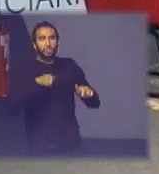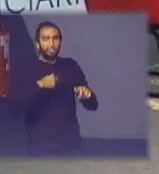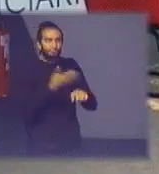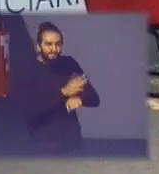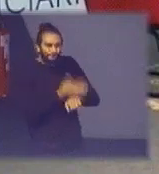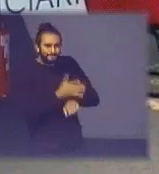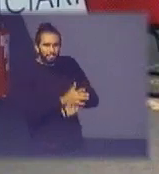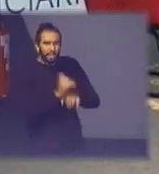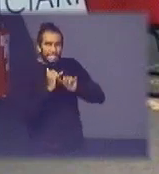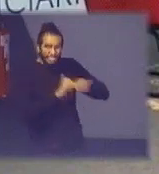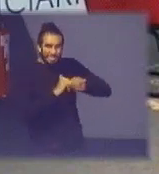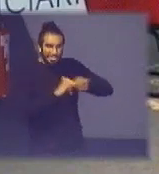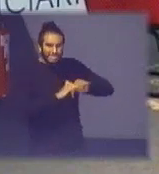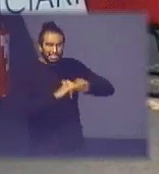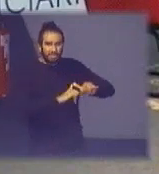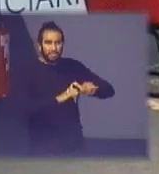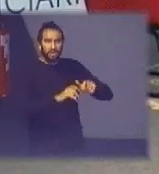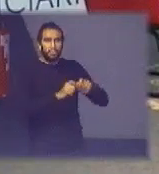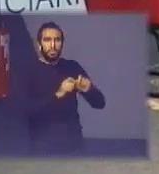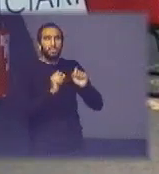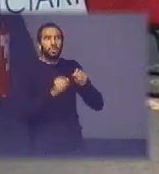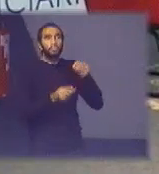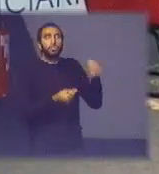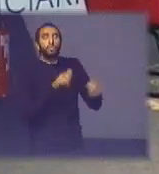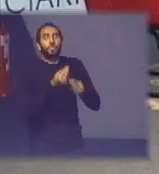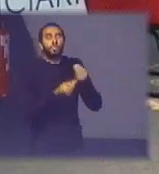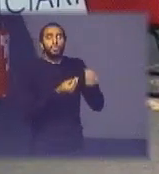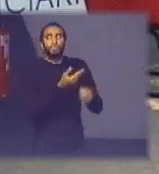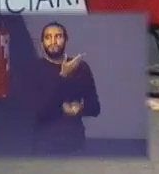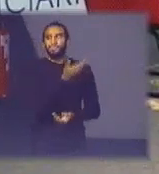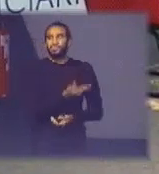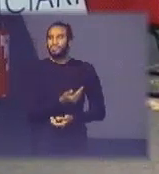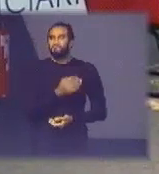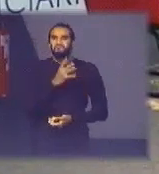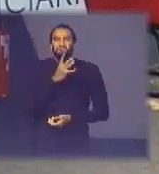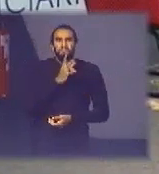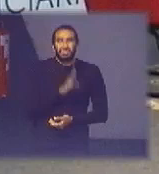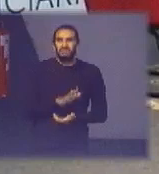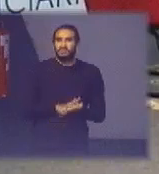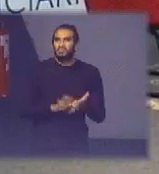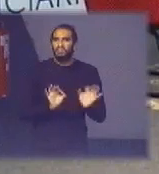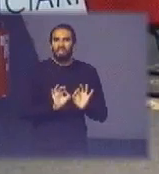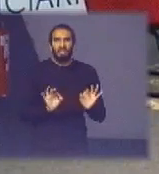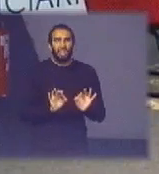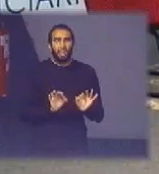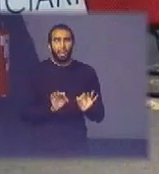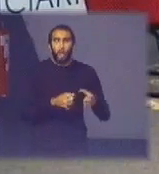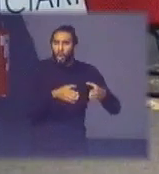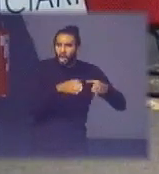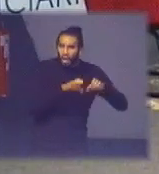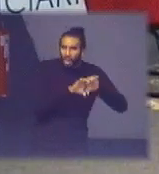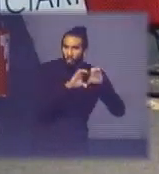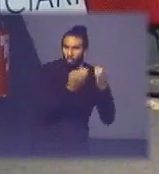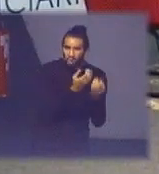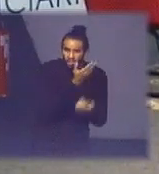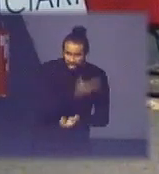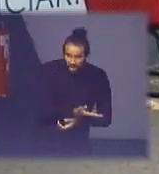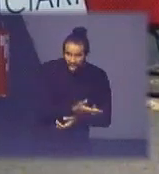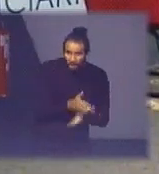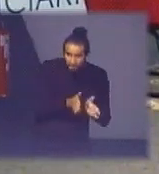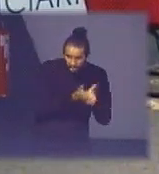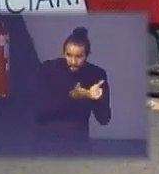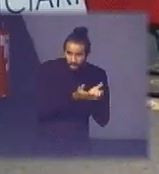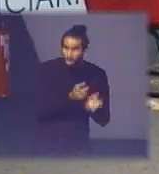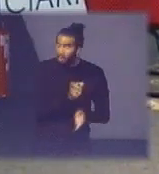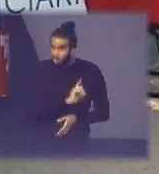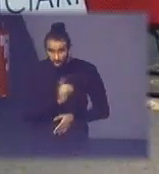informação e a gente vê como é carente de informação não só a comunidade de baixa renda não a gente teve